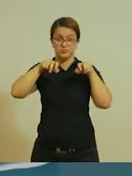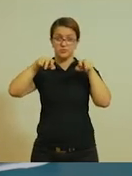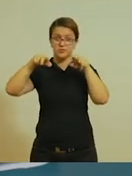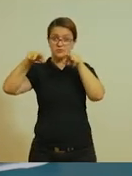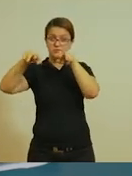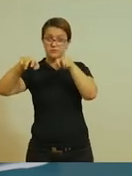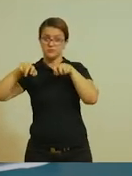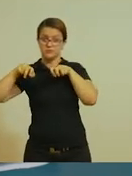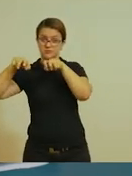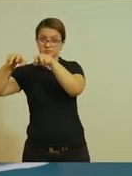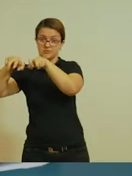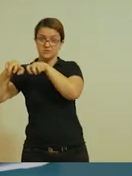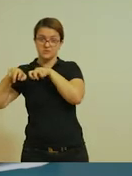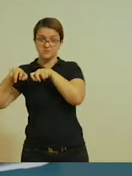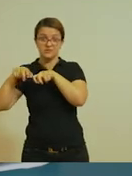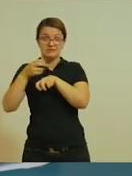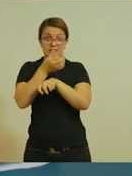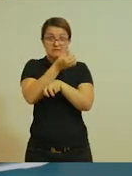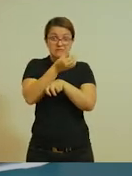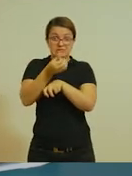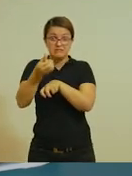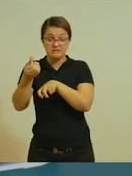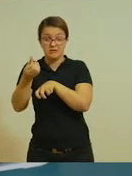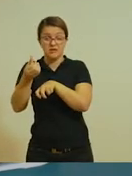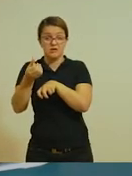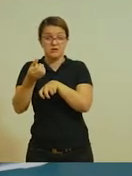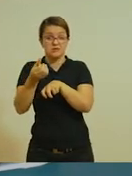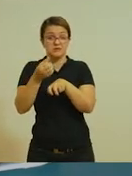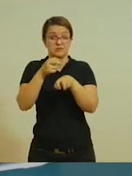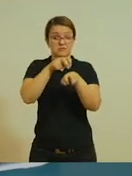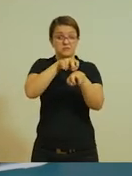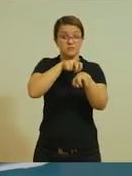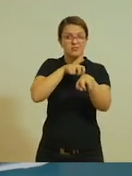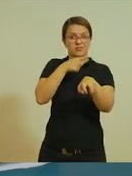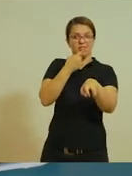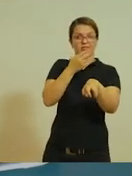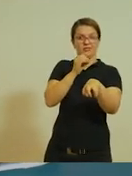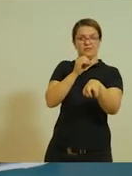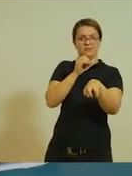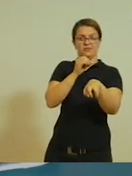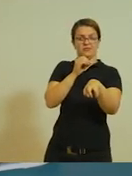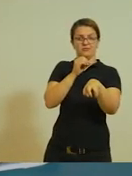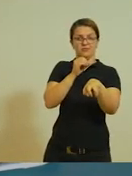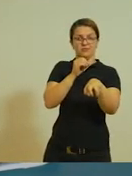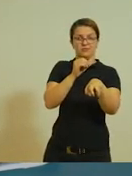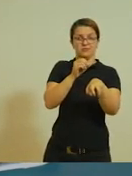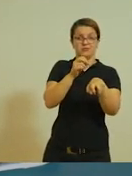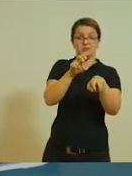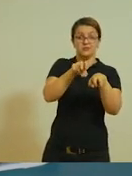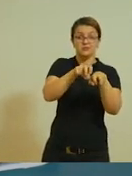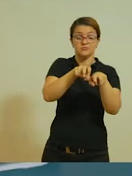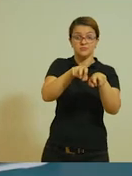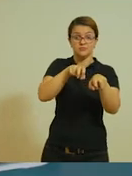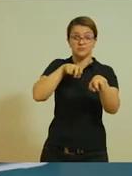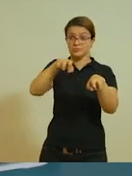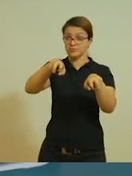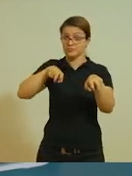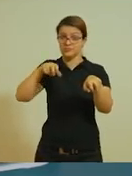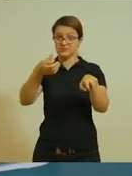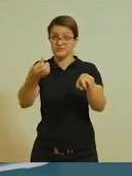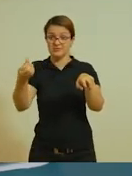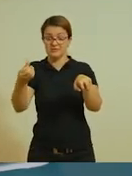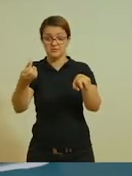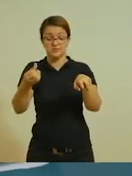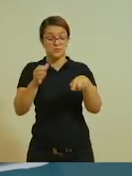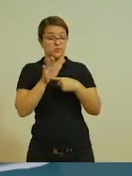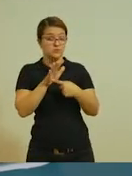há 10 poltronas. Qual o total de poltronas? Eu coloquei aqui a imagem da sala de cinema. Se você